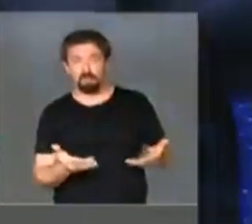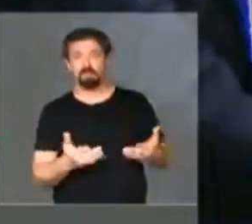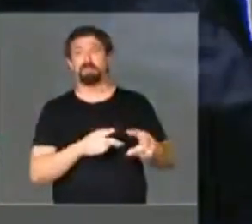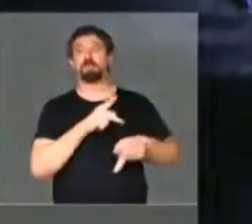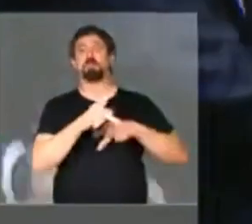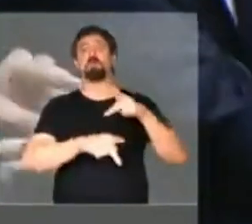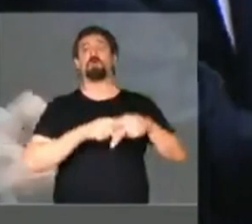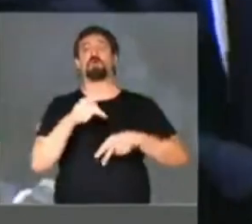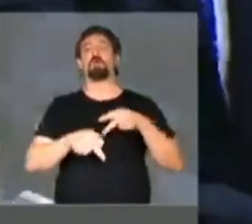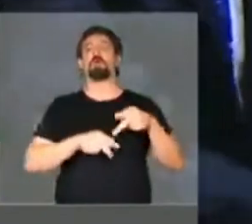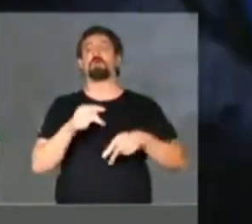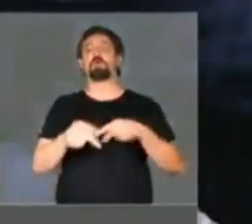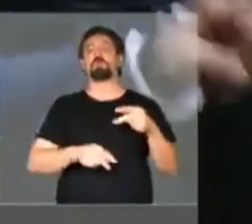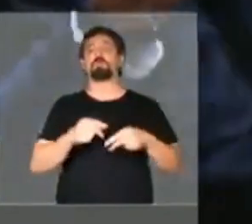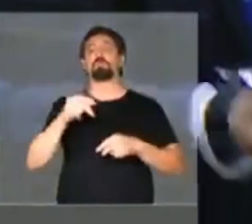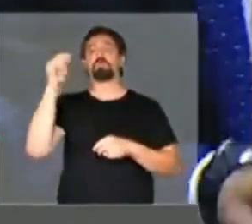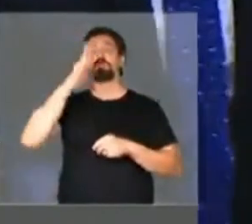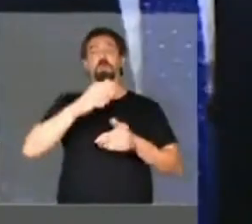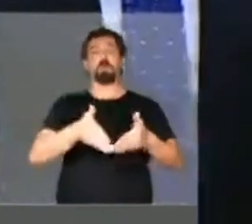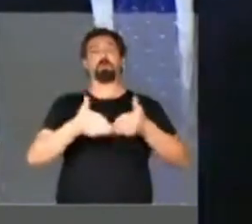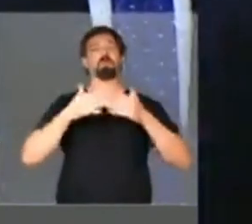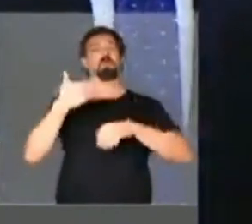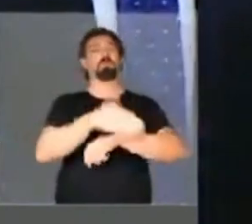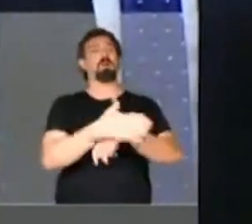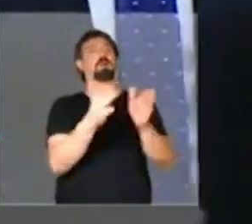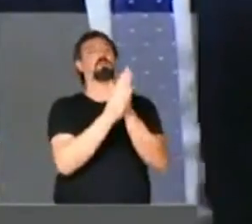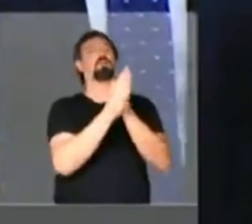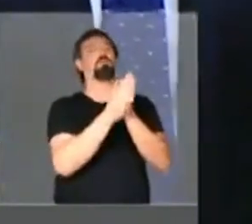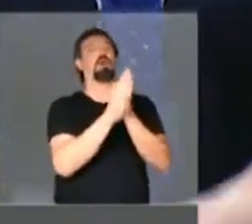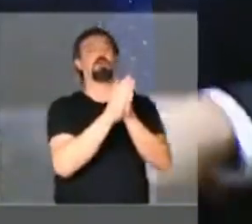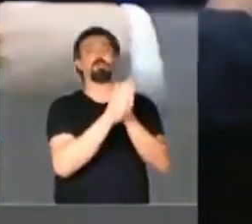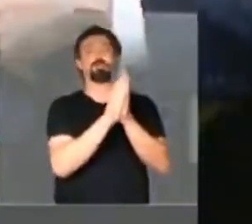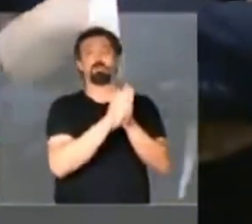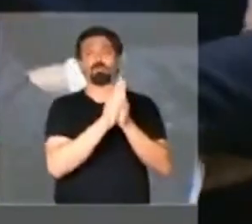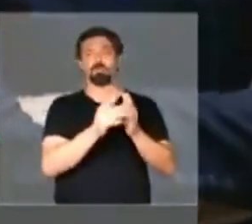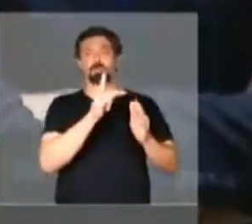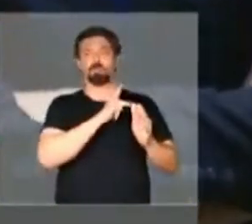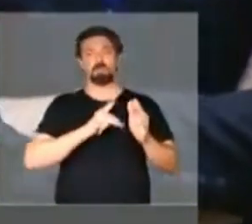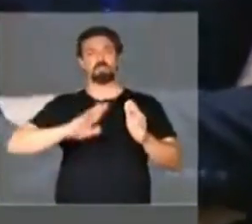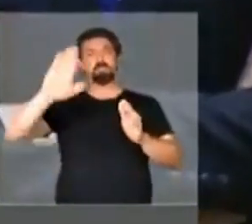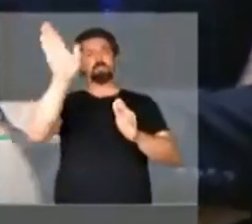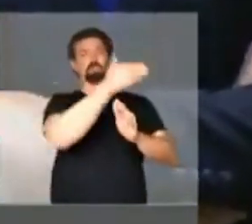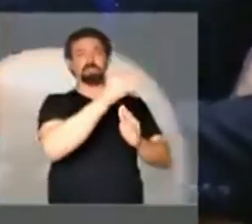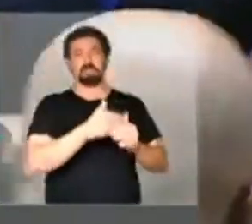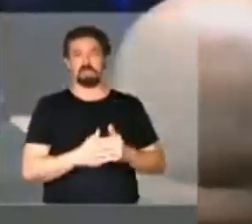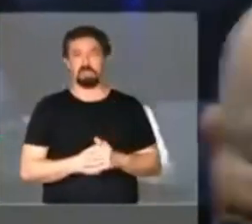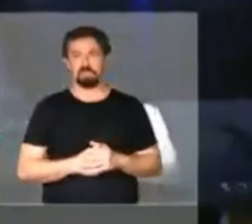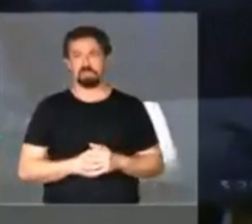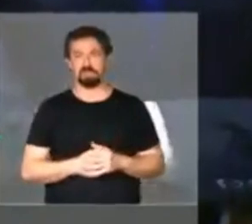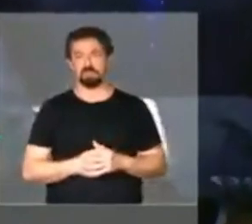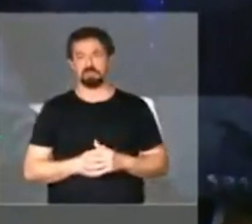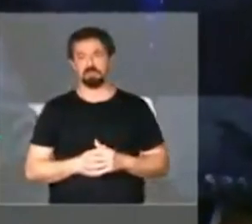a população foi às ruas pedir que Jango fosse retirado da presidência.